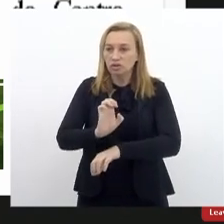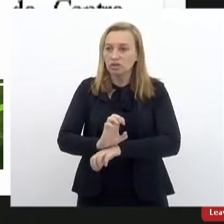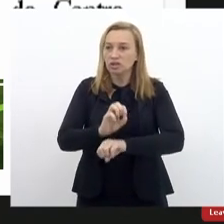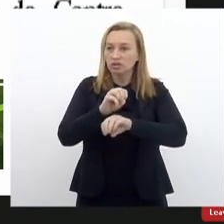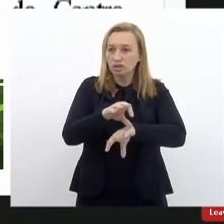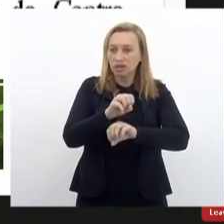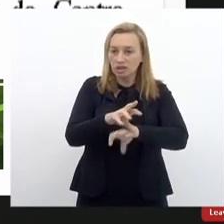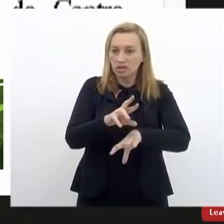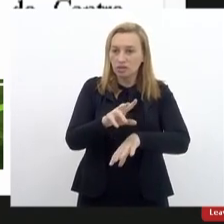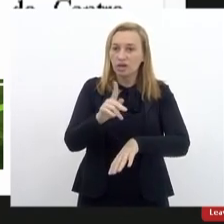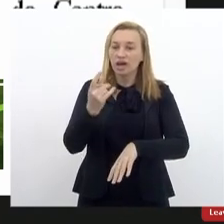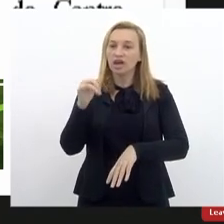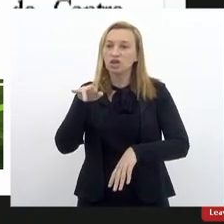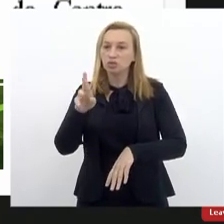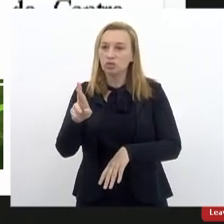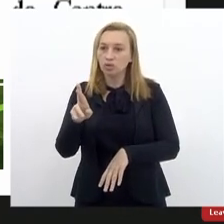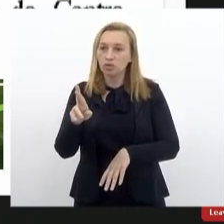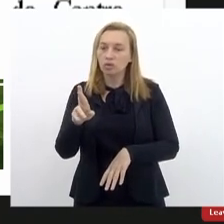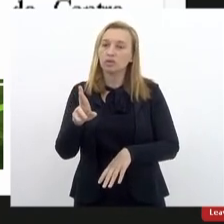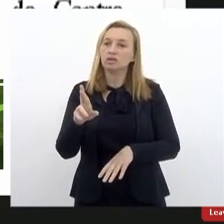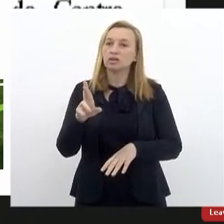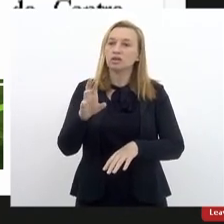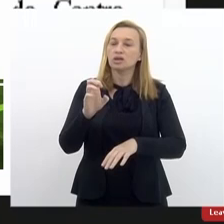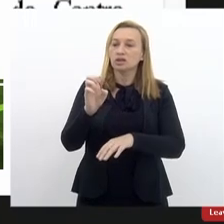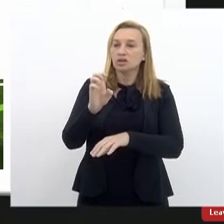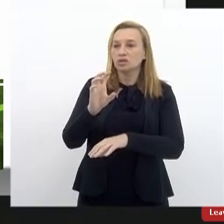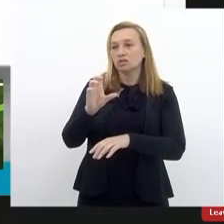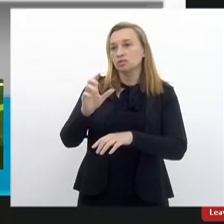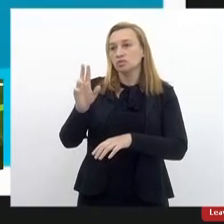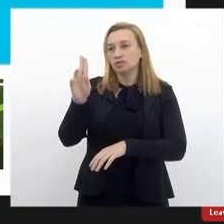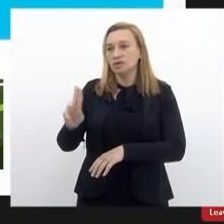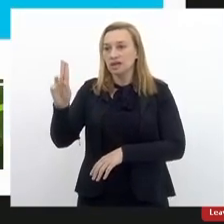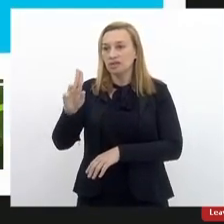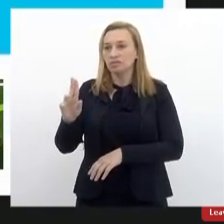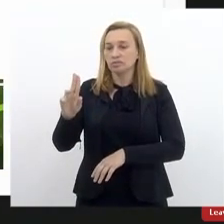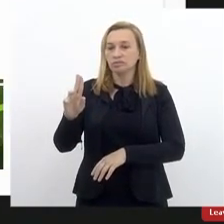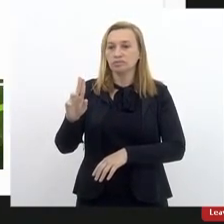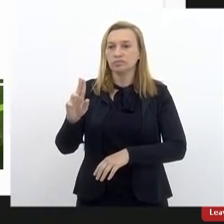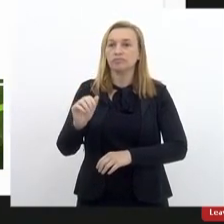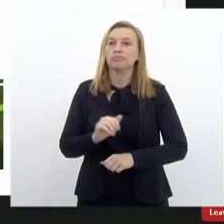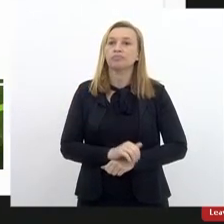reitor do Centro Universitário São José. Pode passar, gentileza.